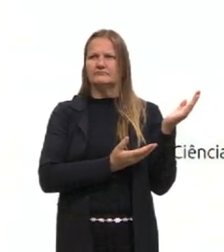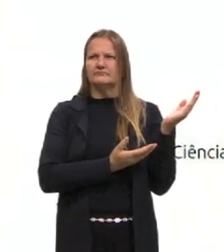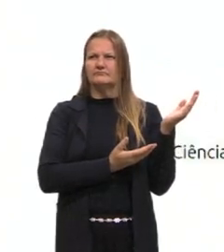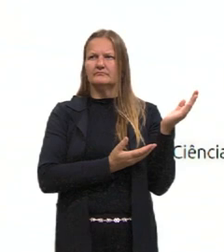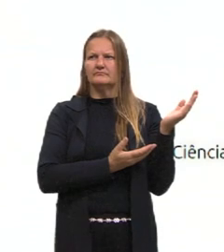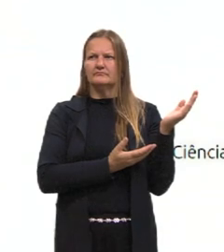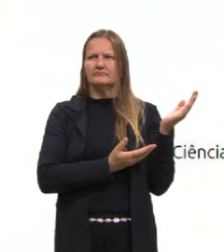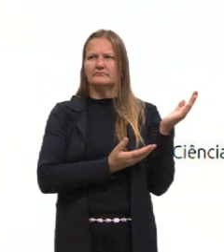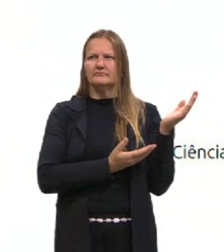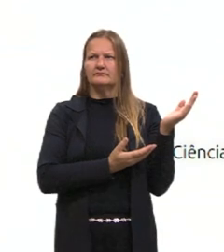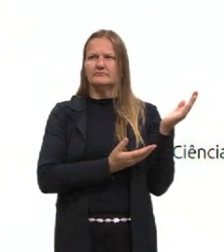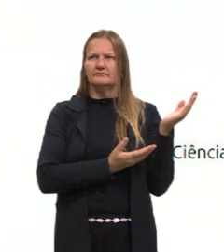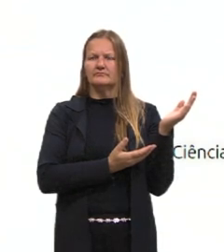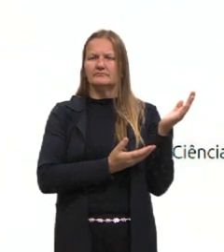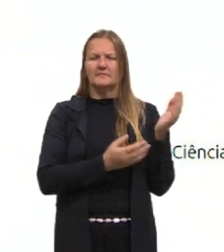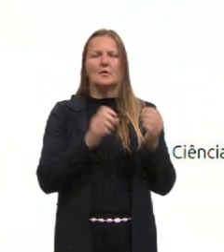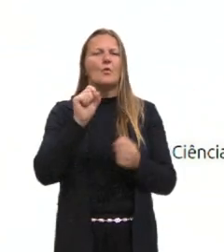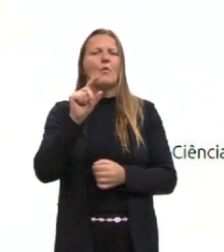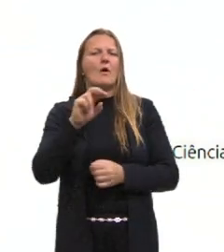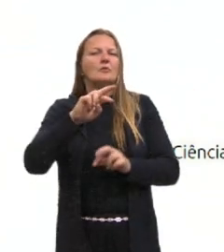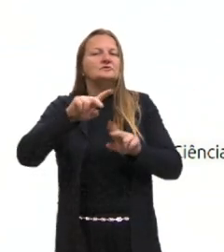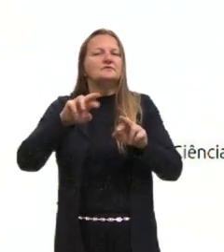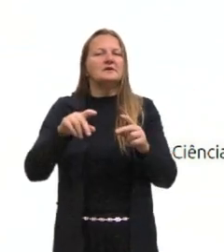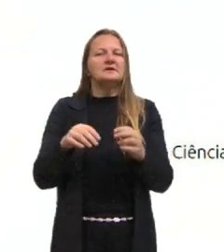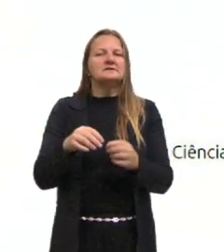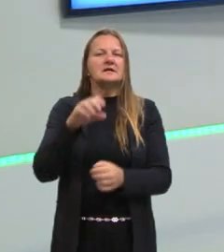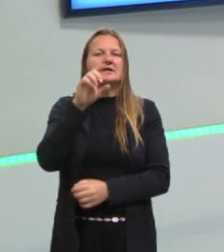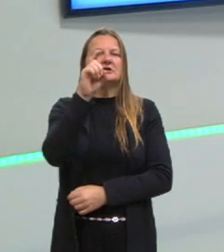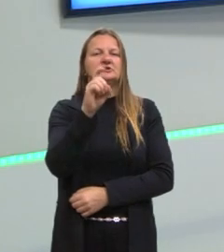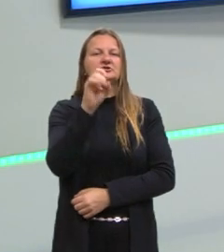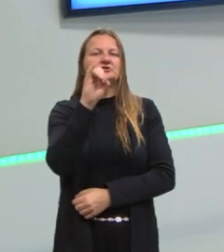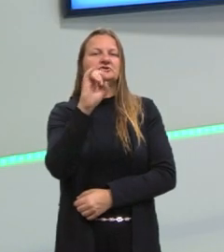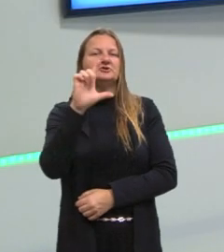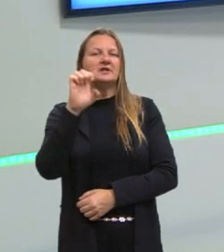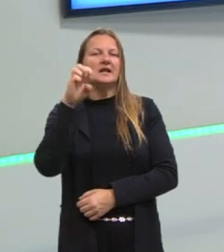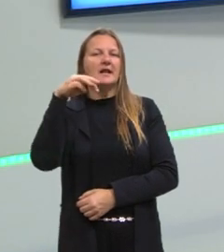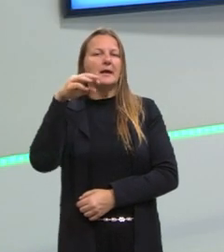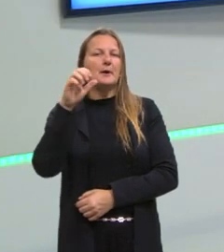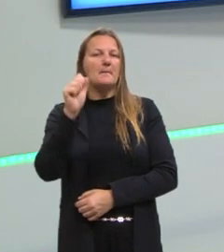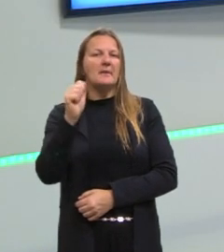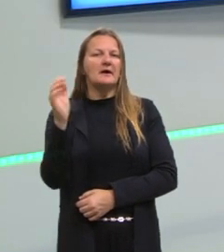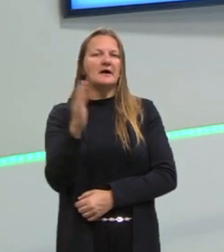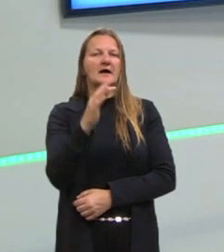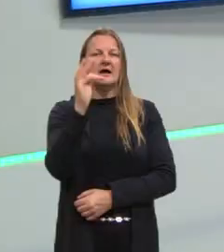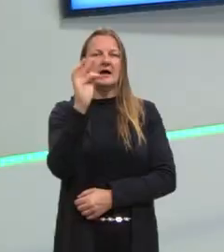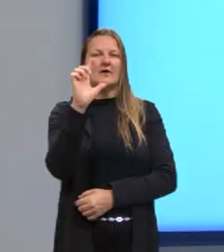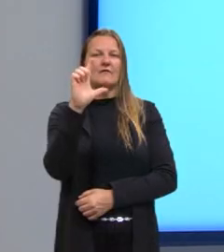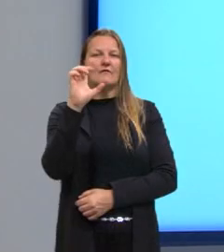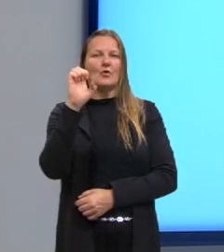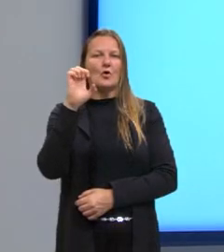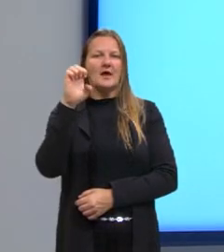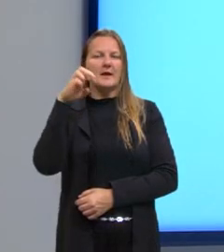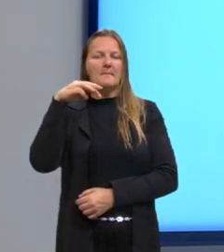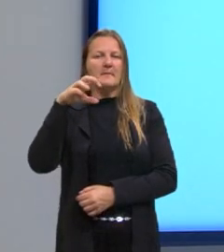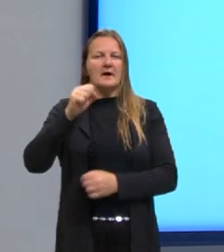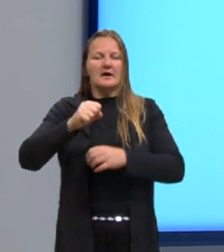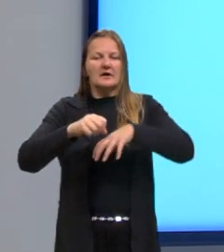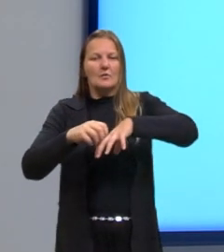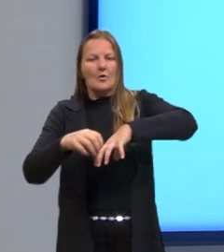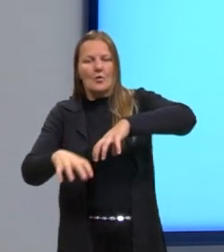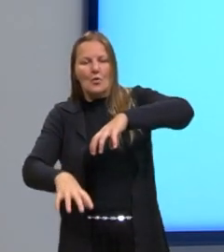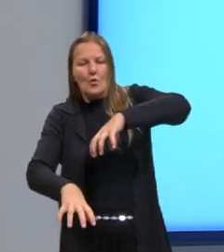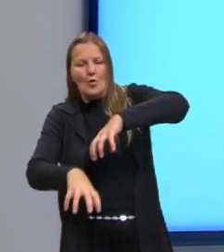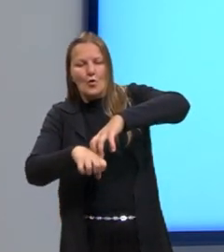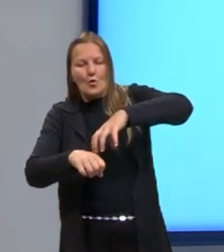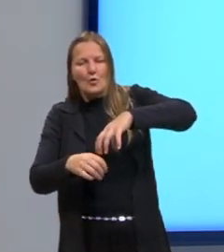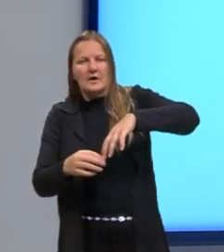Então, focando aqui na diferença do chilema para o floema. Lembrando, né? Eles são vasos condutores. Então, eles atuam